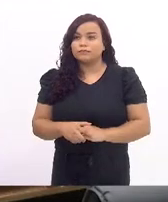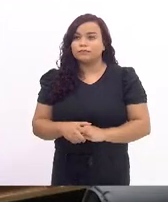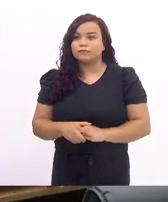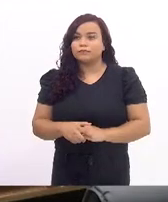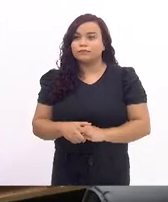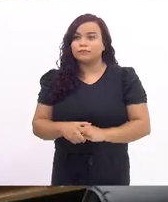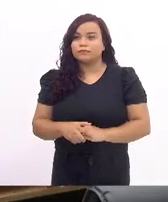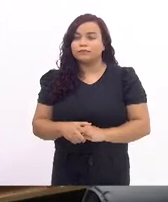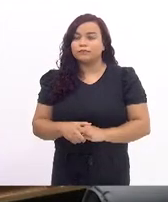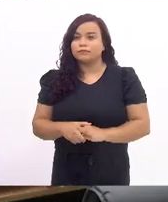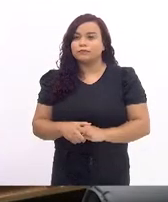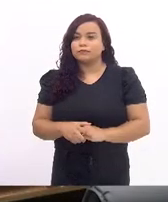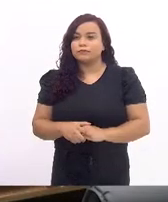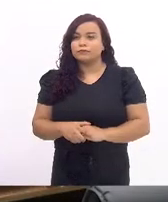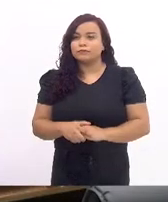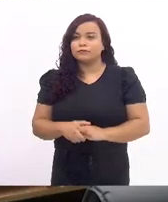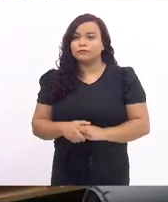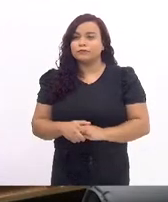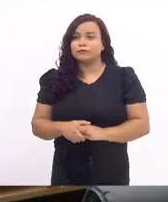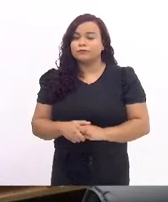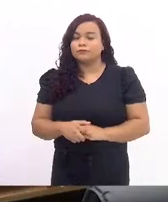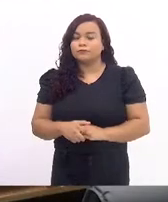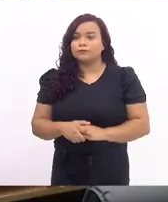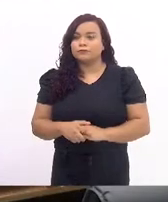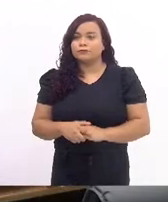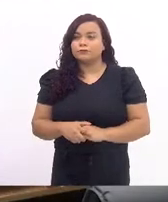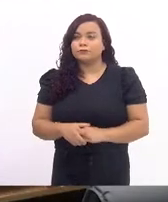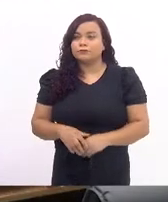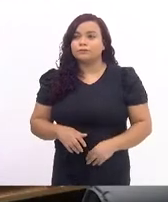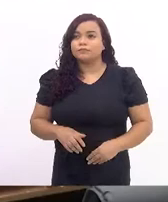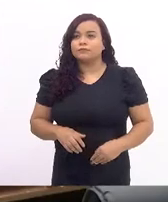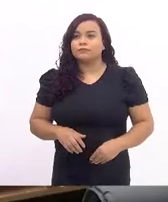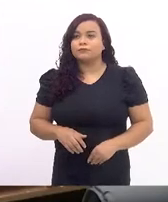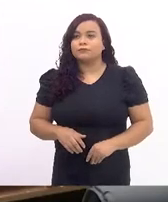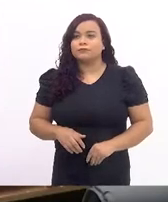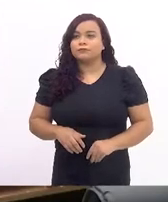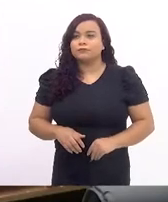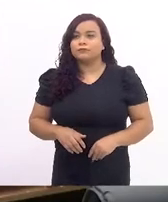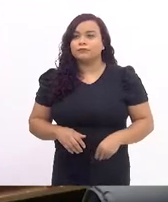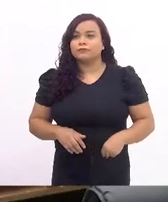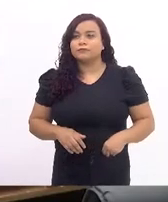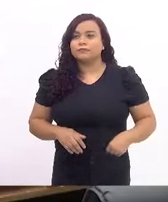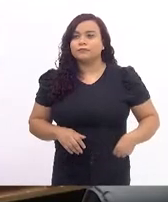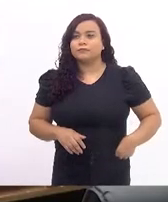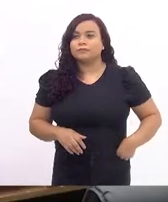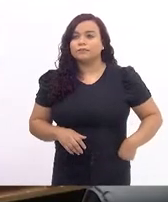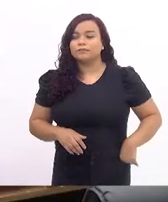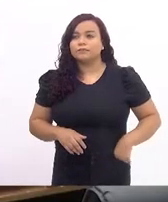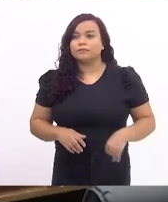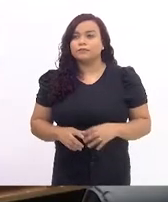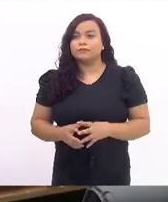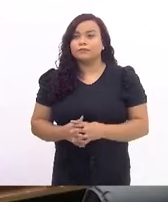Está aberto. Está aberto, está aberto. Não, não está funcionando, mas está aberto. Deve estar desligado aí.